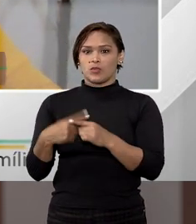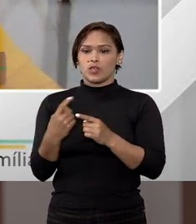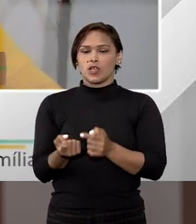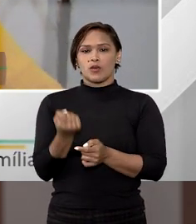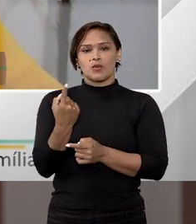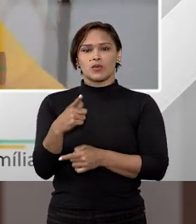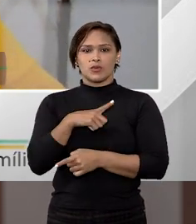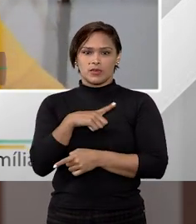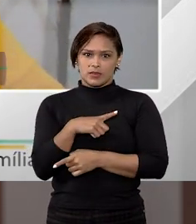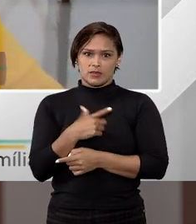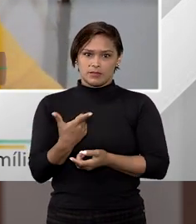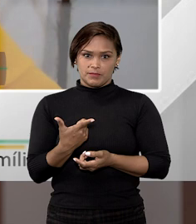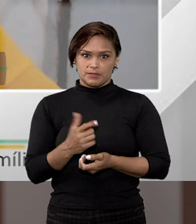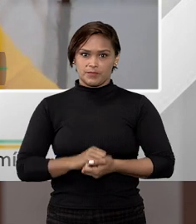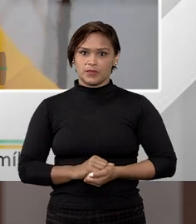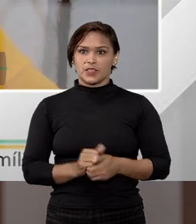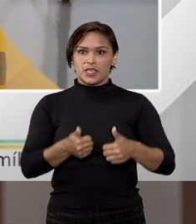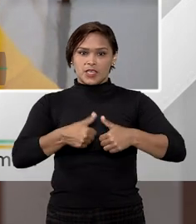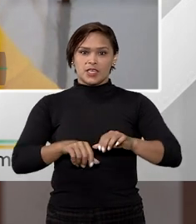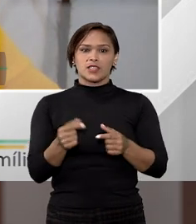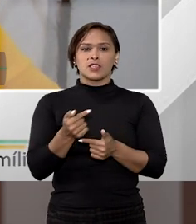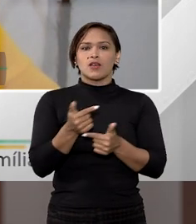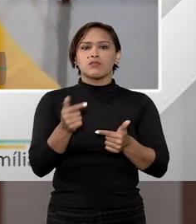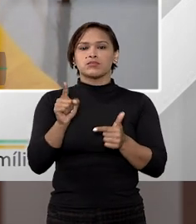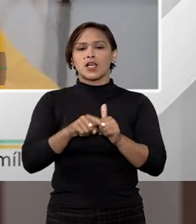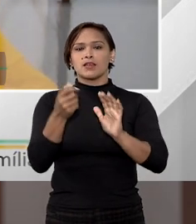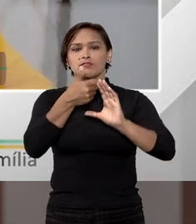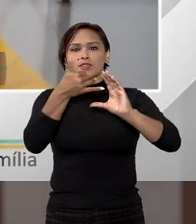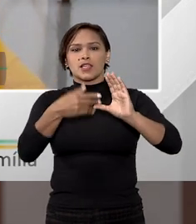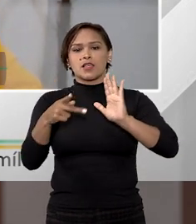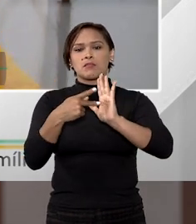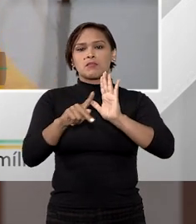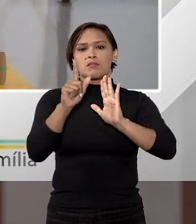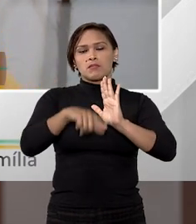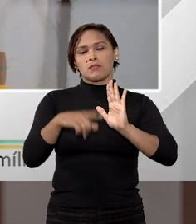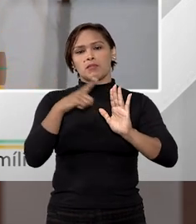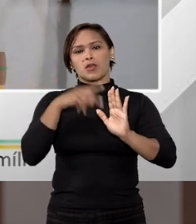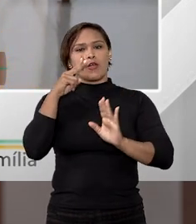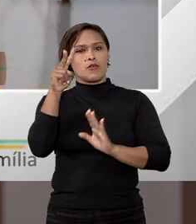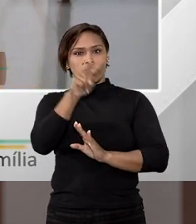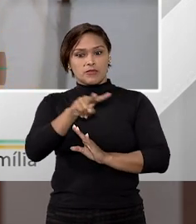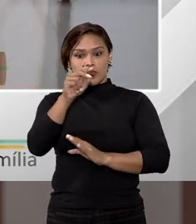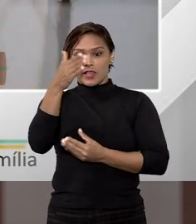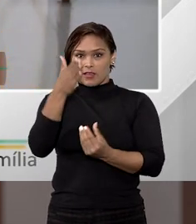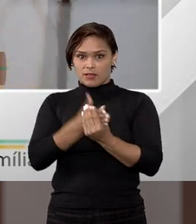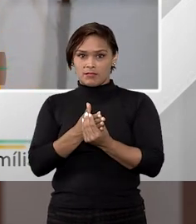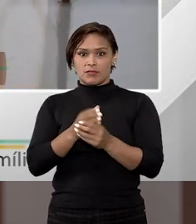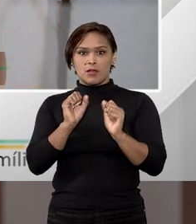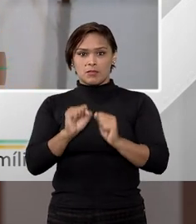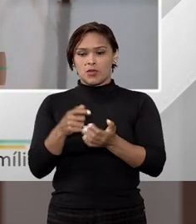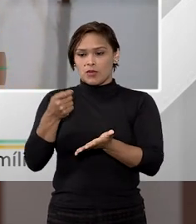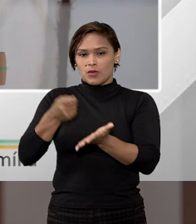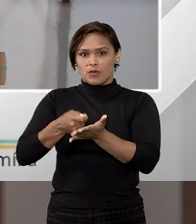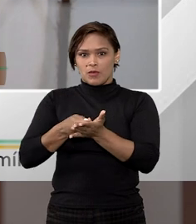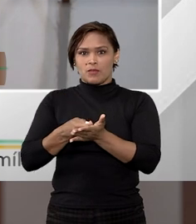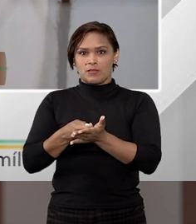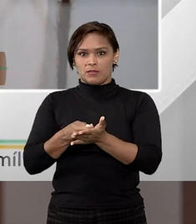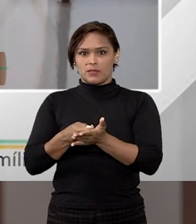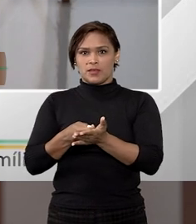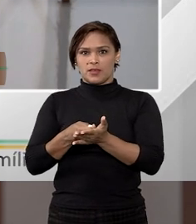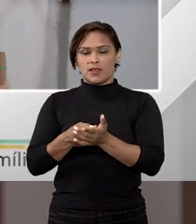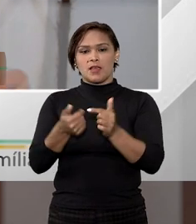este é o único bem que ele tem, então aí quais são as características que nós podemos ver para que nesse caso você possa comprar um bem,